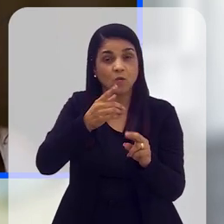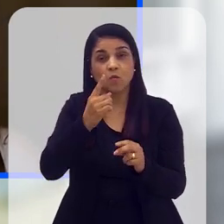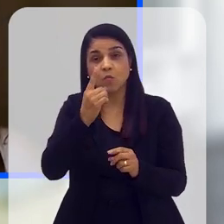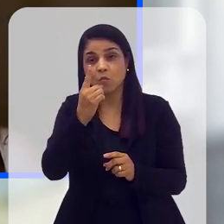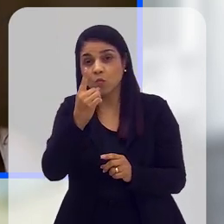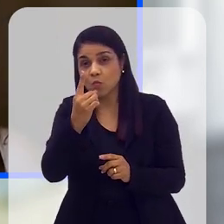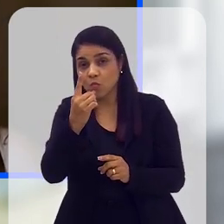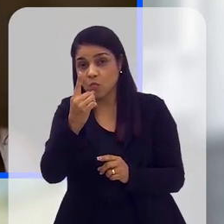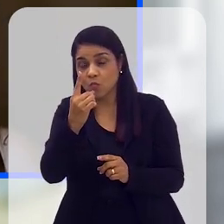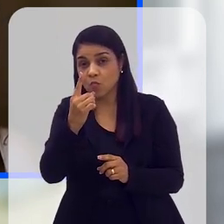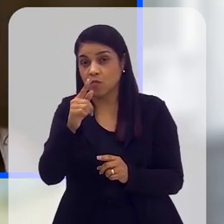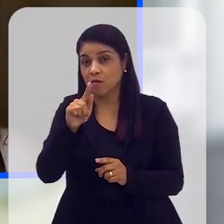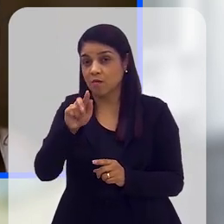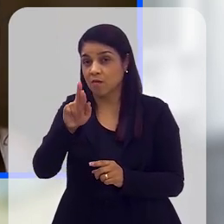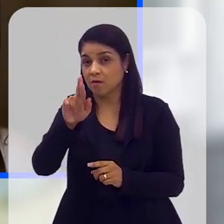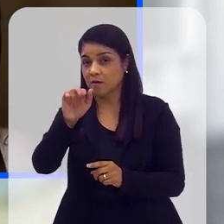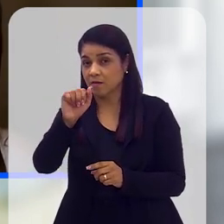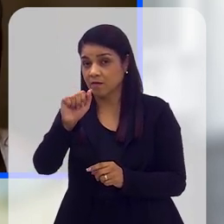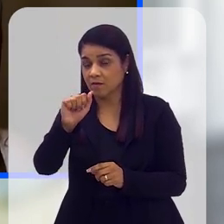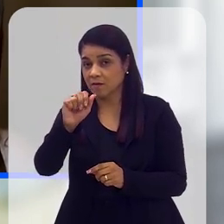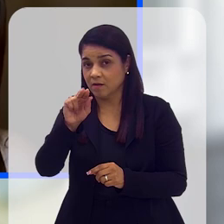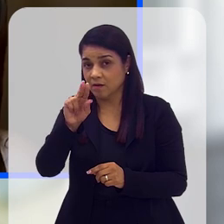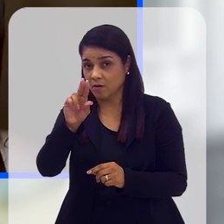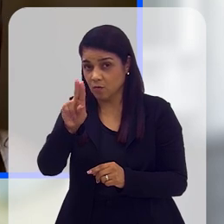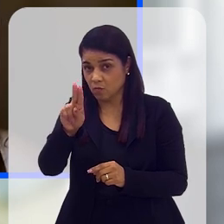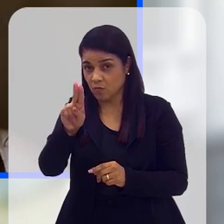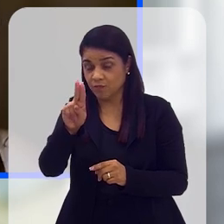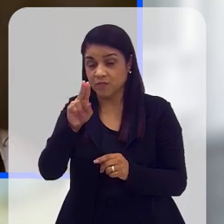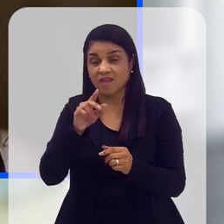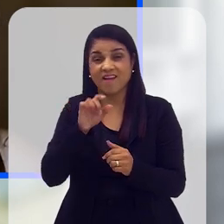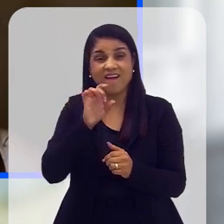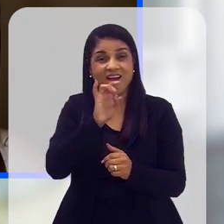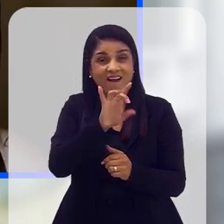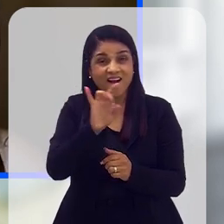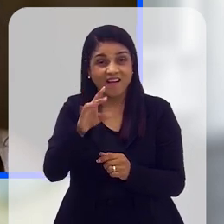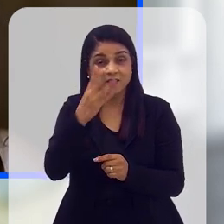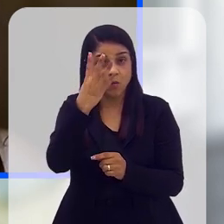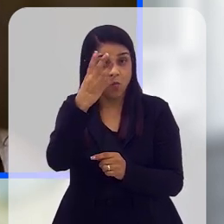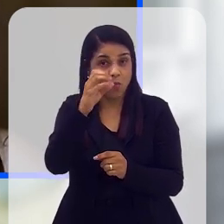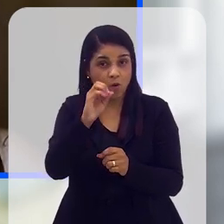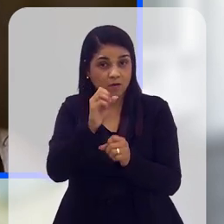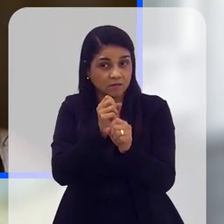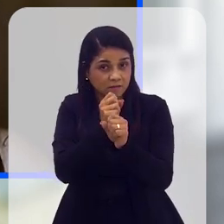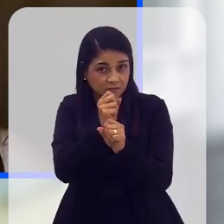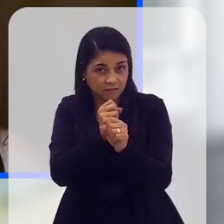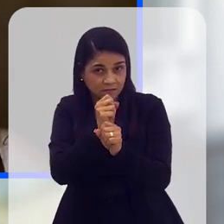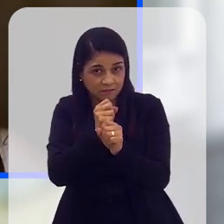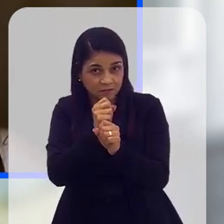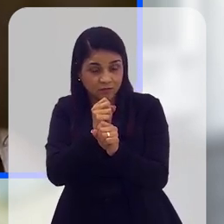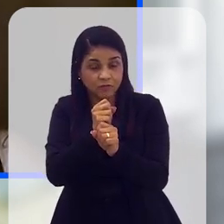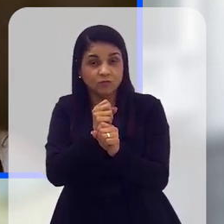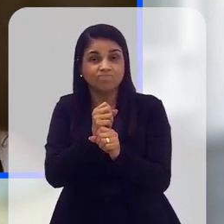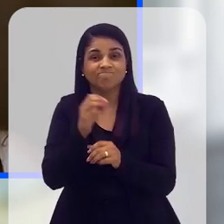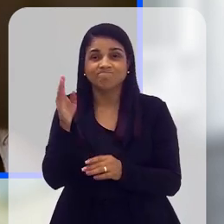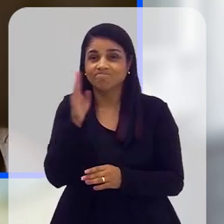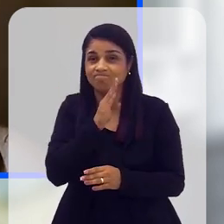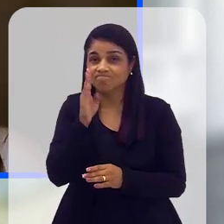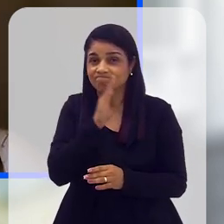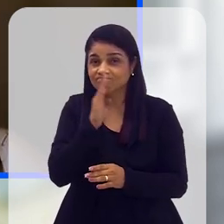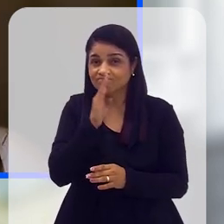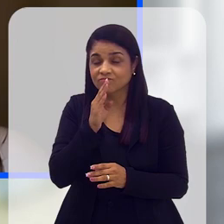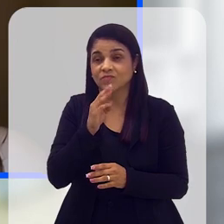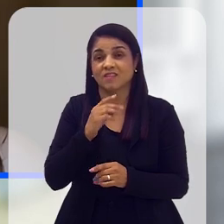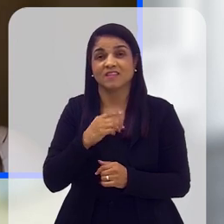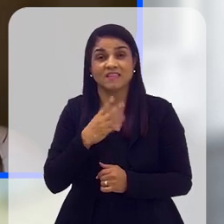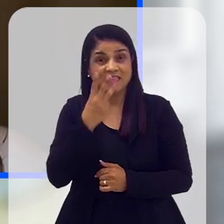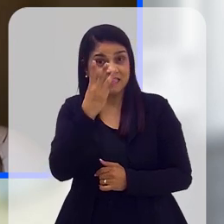das hipóteses, aumentar um grau a cada quatro décadas. E, na pior das hipóteses, mantida esse nível de aceleração,